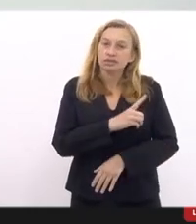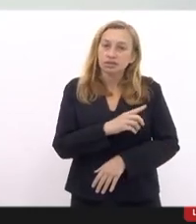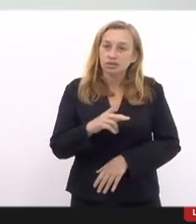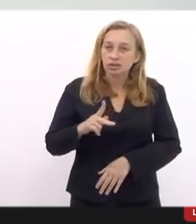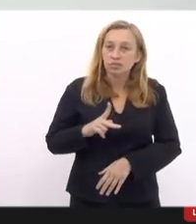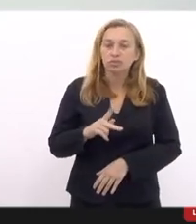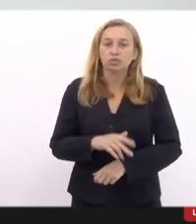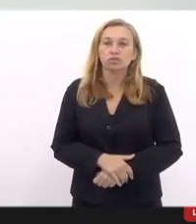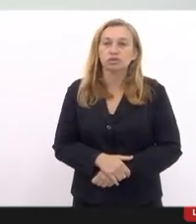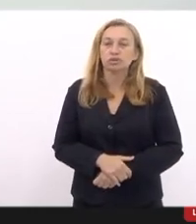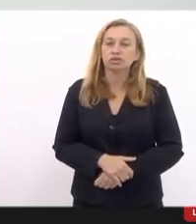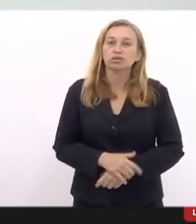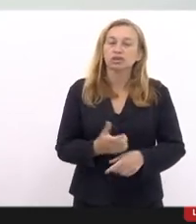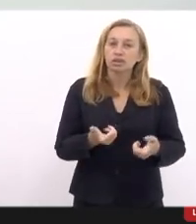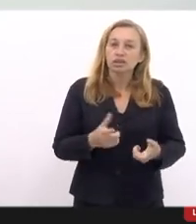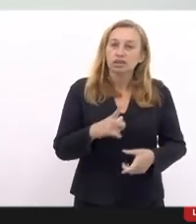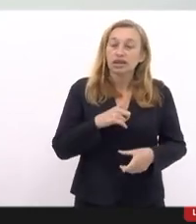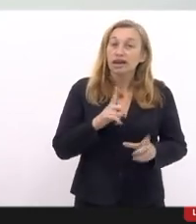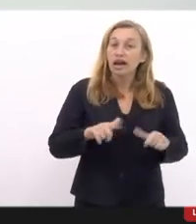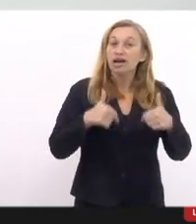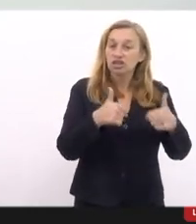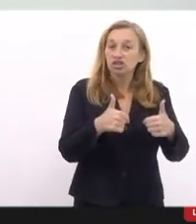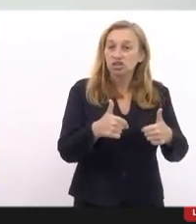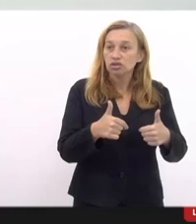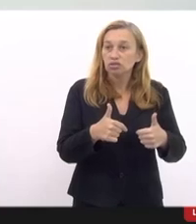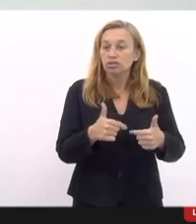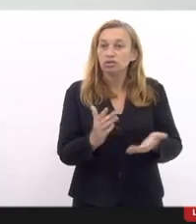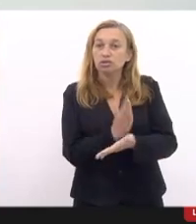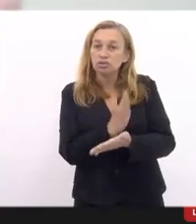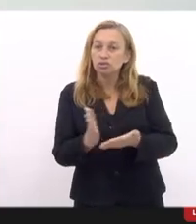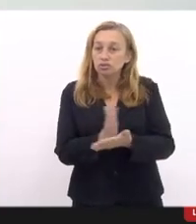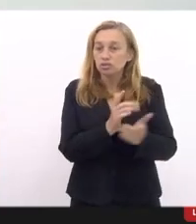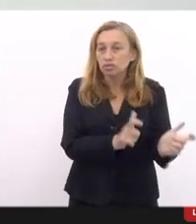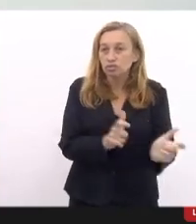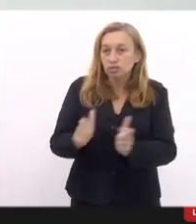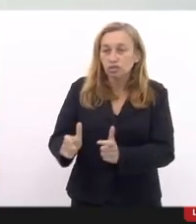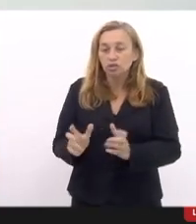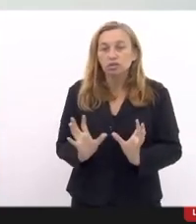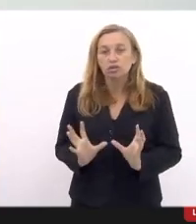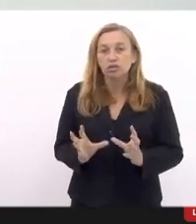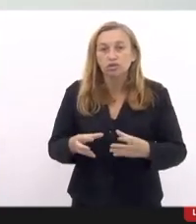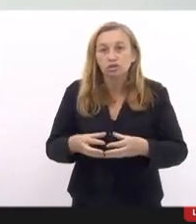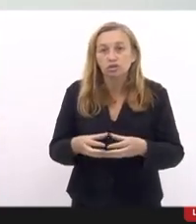ela tem atuado nos casos, mas aí de forma coletiva,